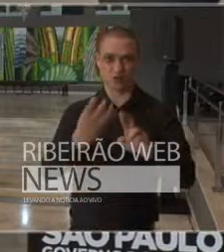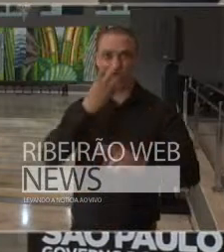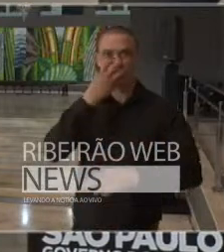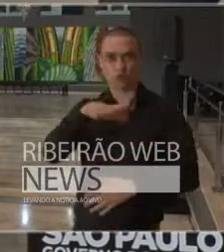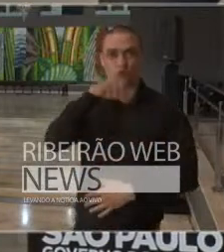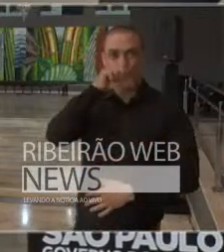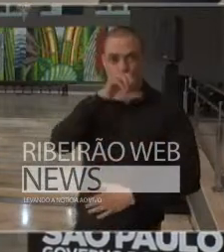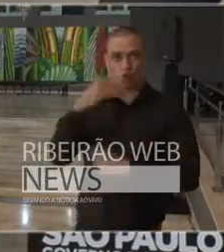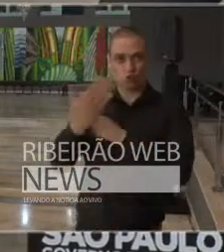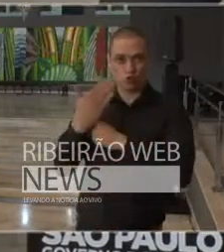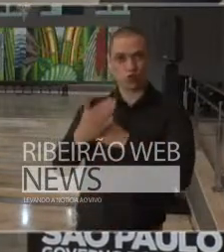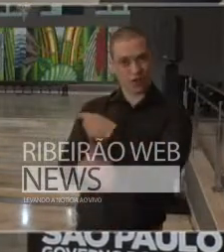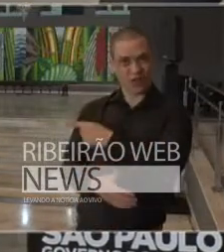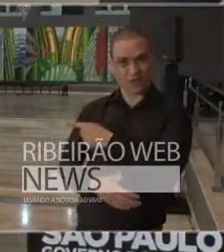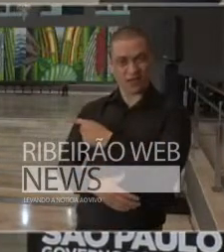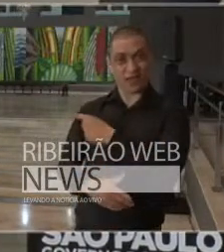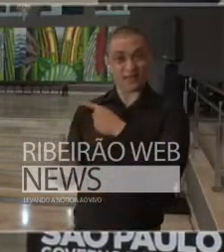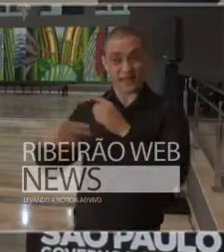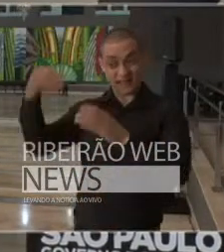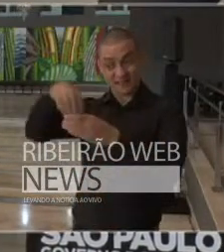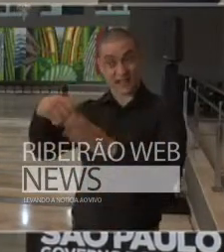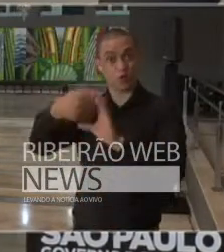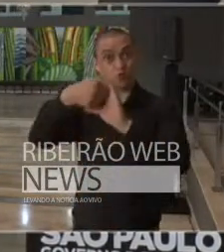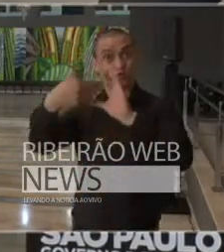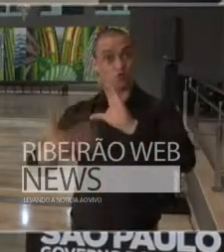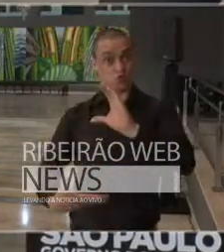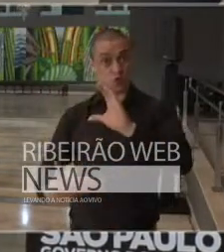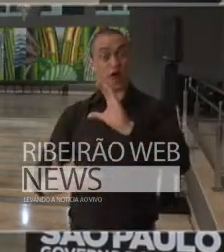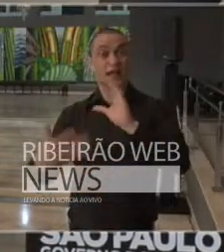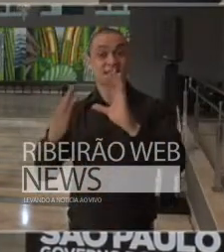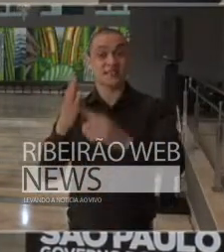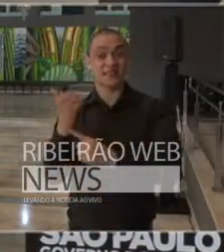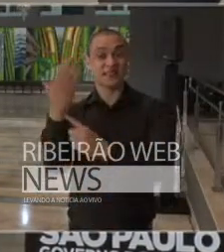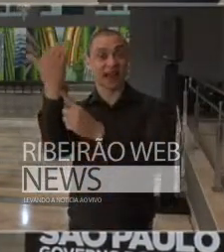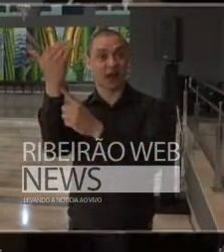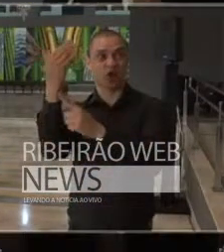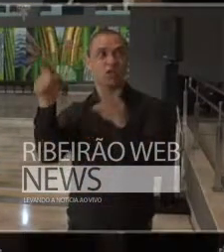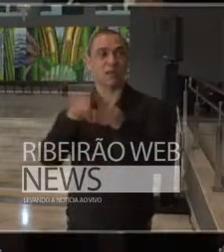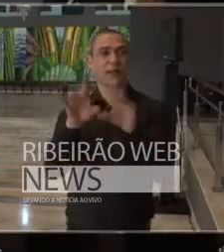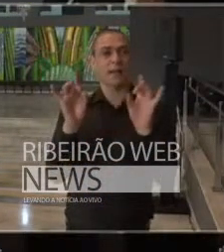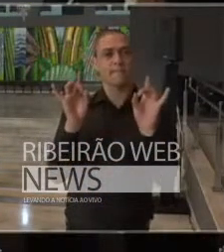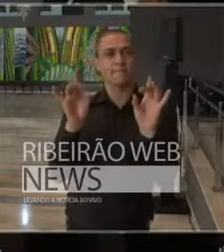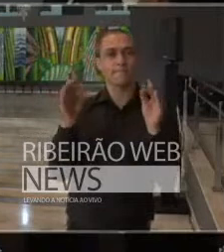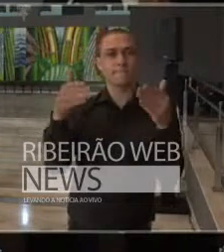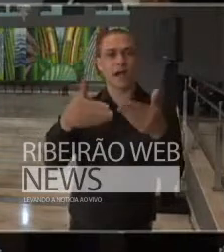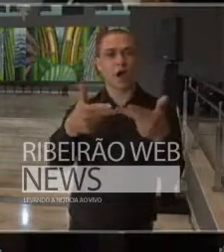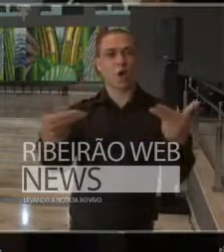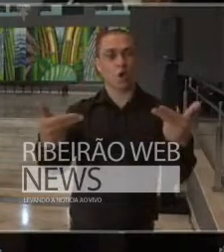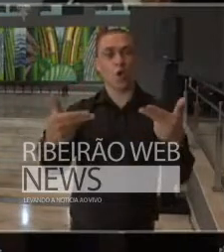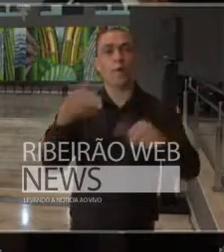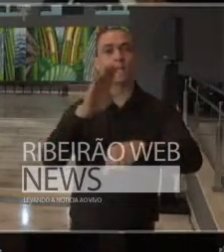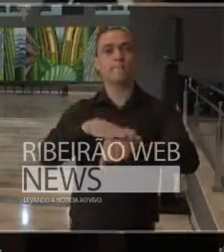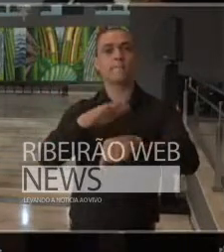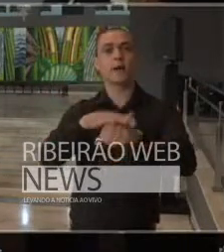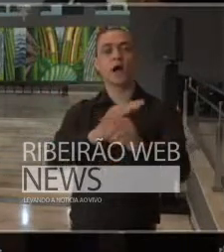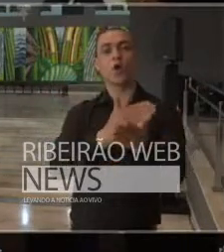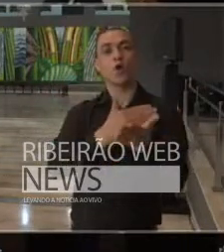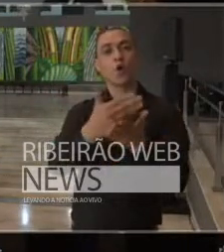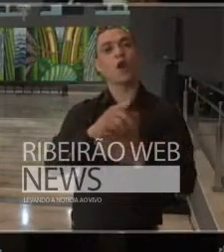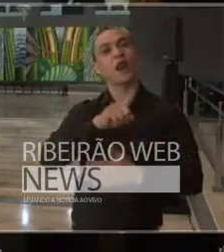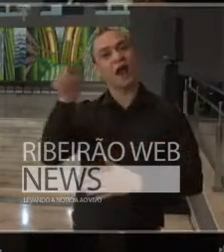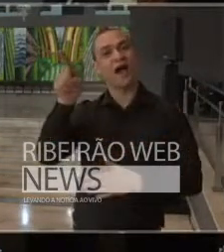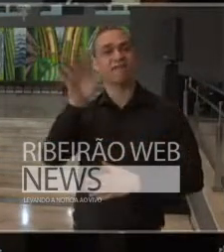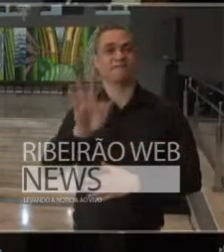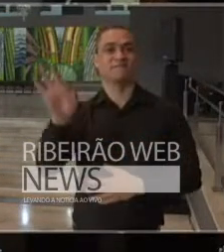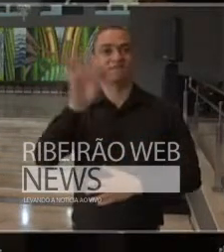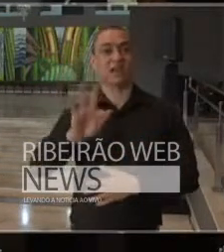tem esse conteúdo tecnológico e as especificações partiram da Faculdade